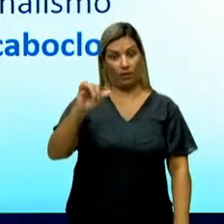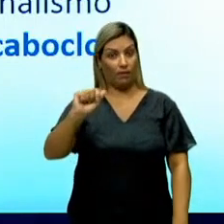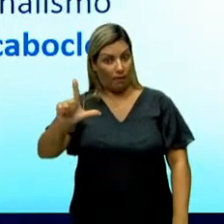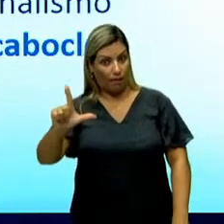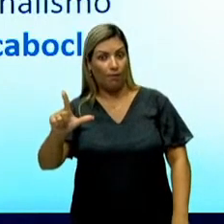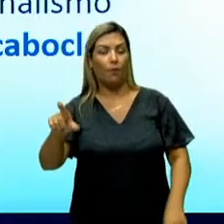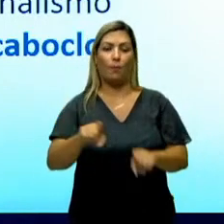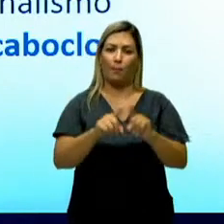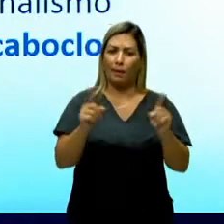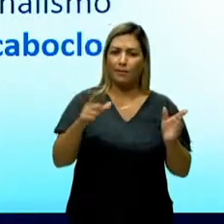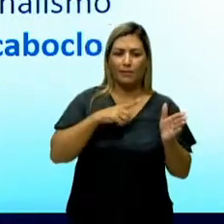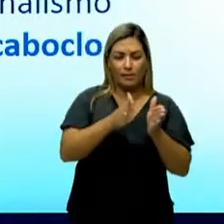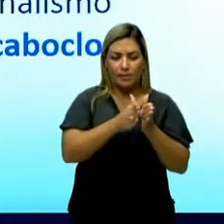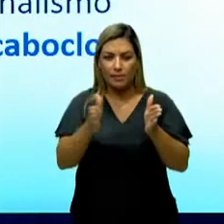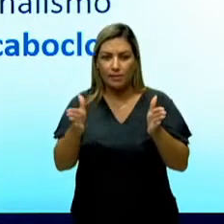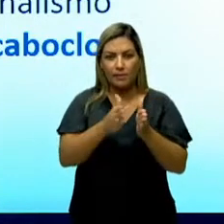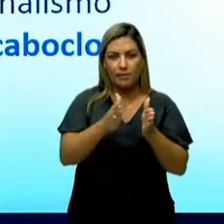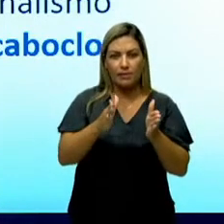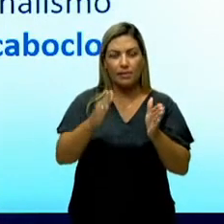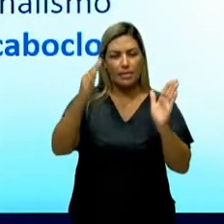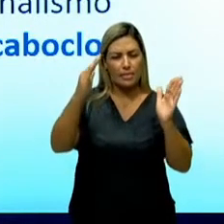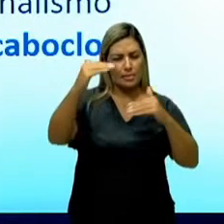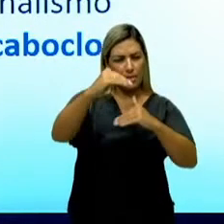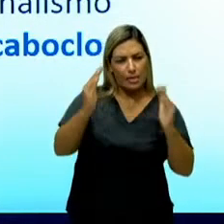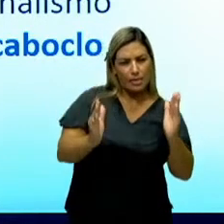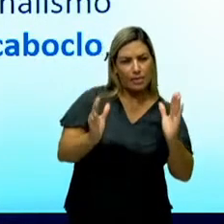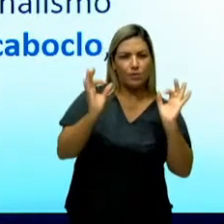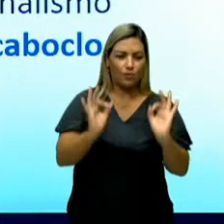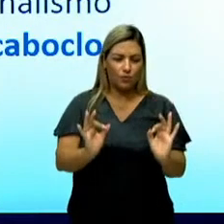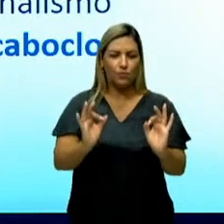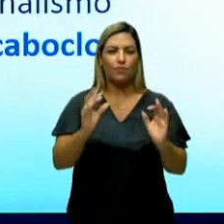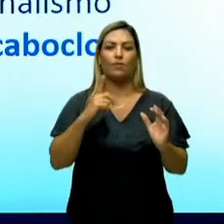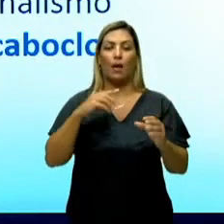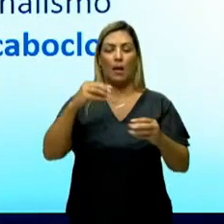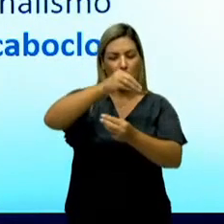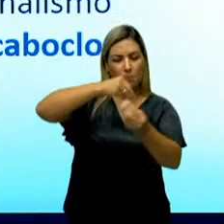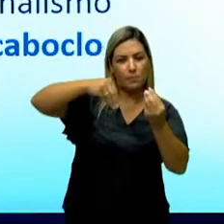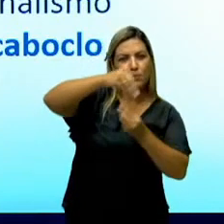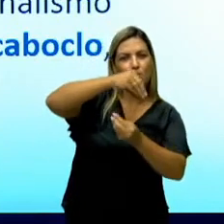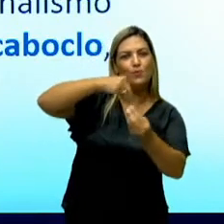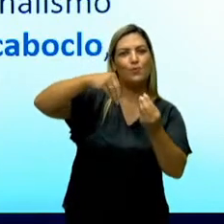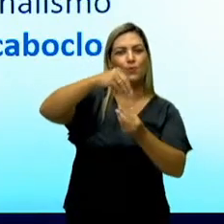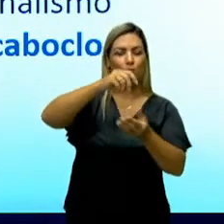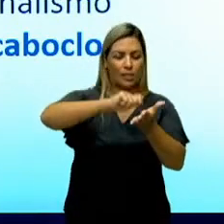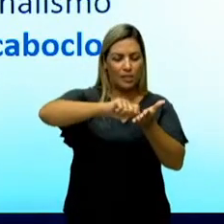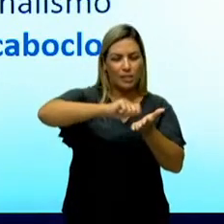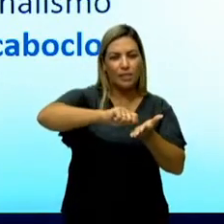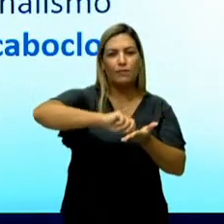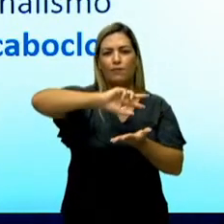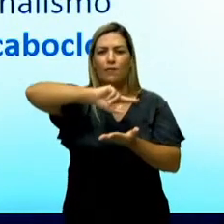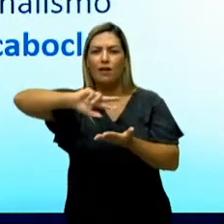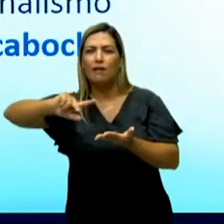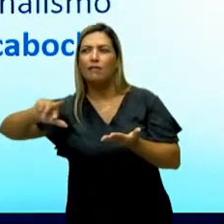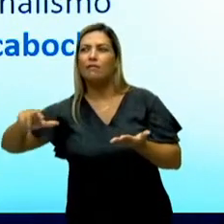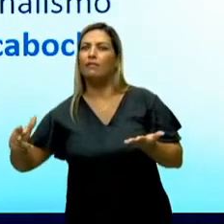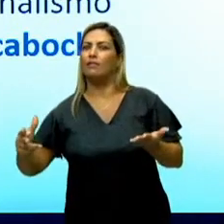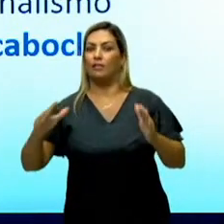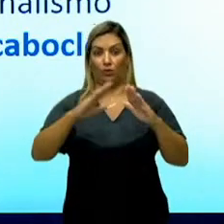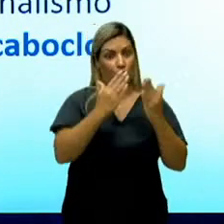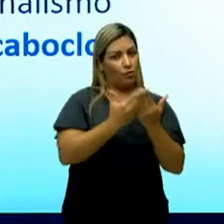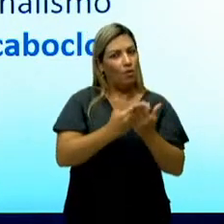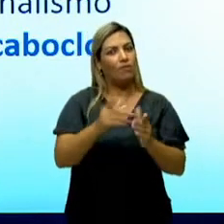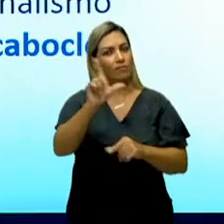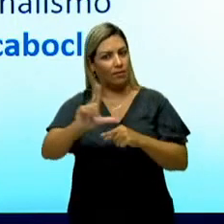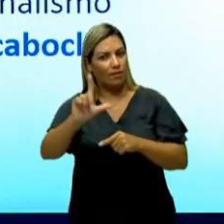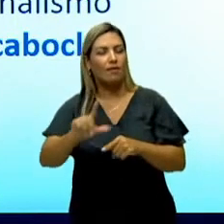Existe aquela parte do sincretismo estético, que eu falei para vocês já, que é a mistura de várias escolas